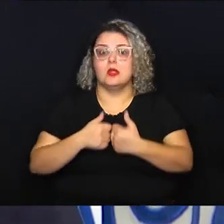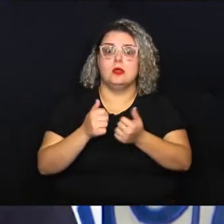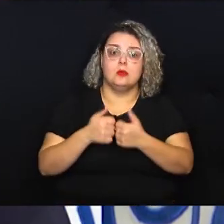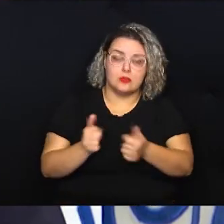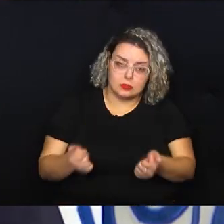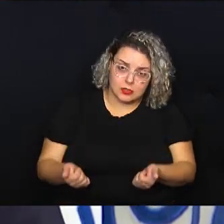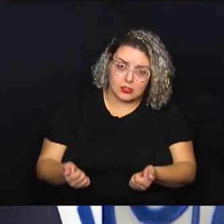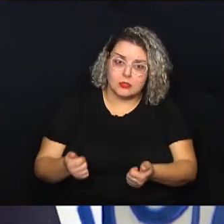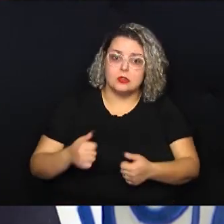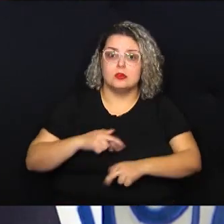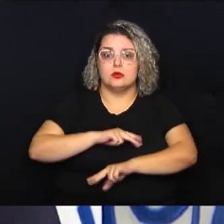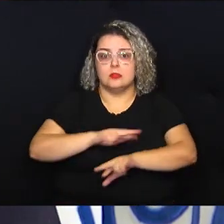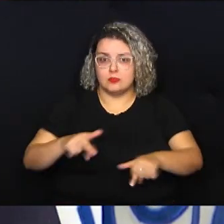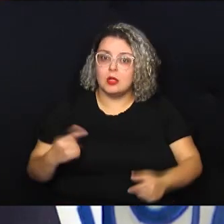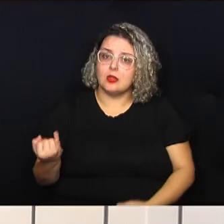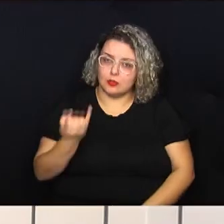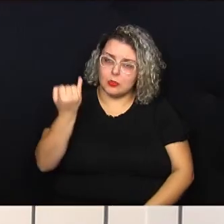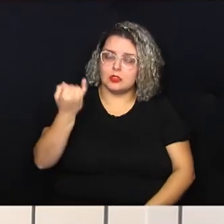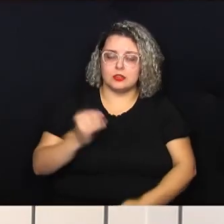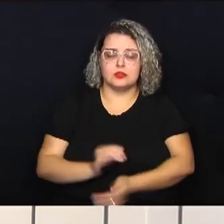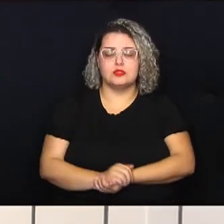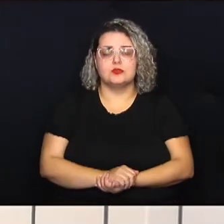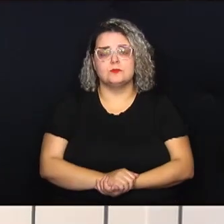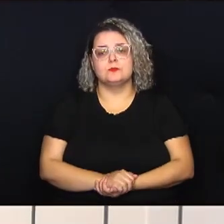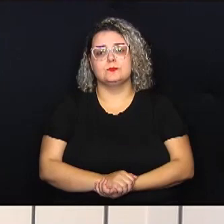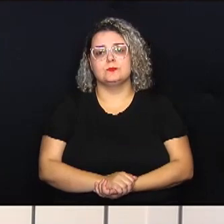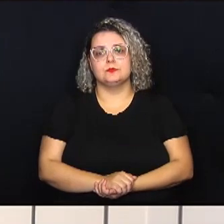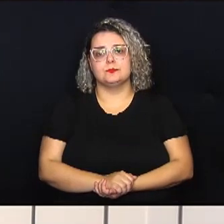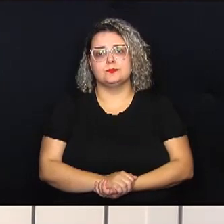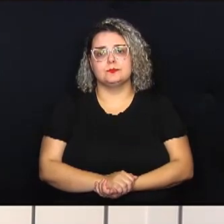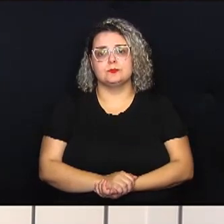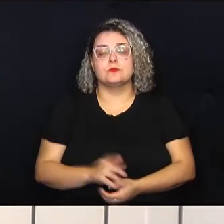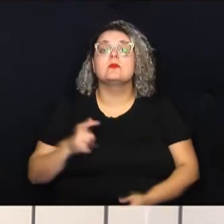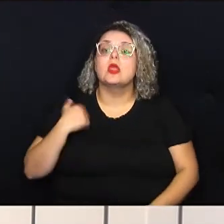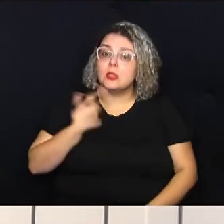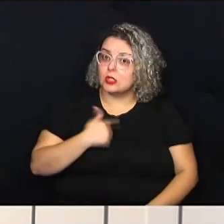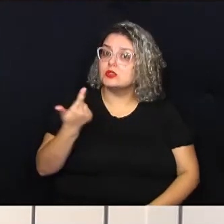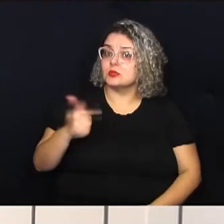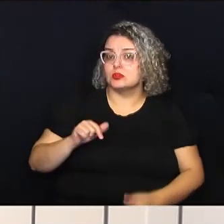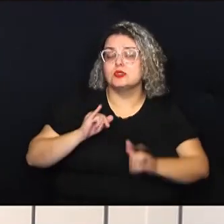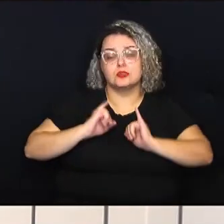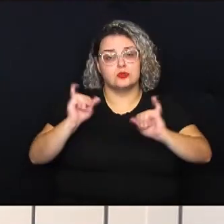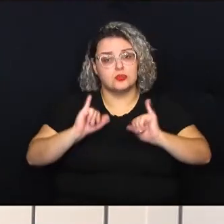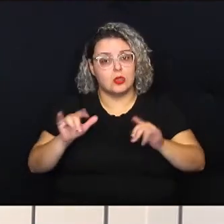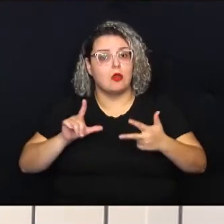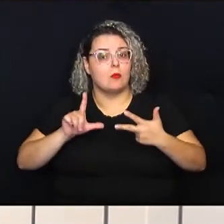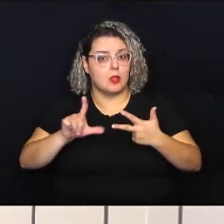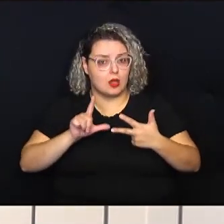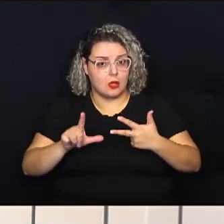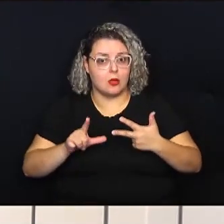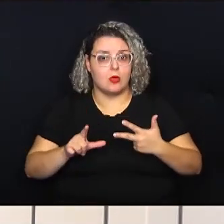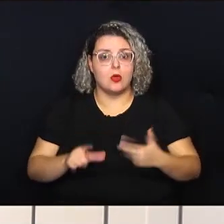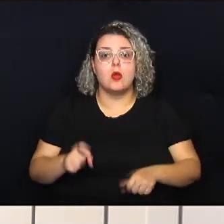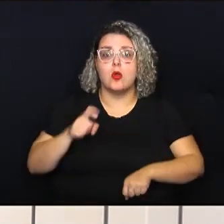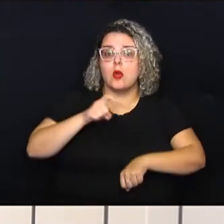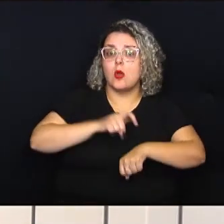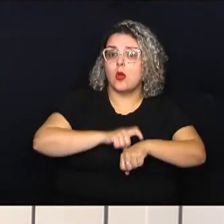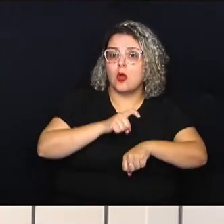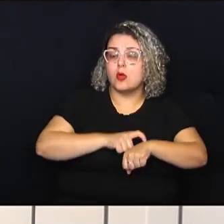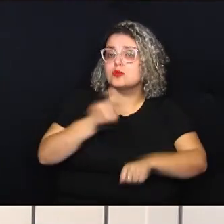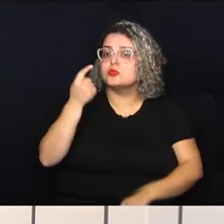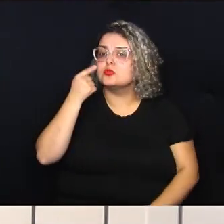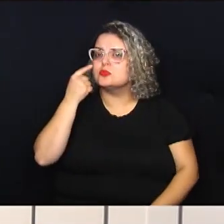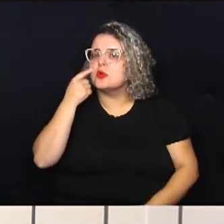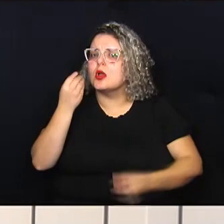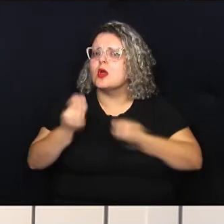é fundamental e importante. A gente segue aqui com as notícias do Legislativo. Hora de conferir como